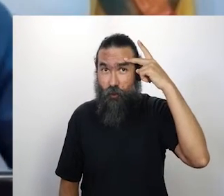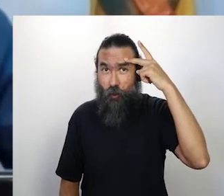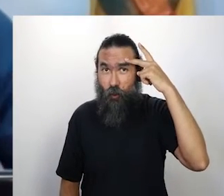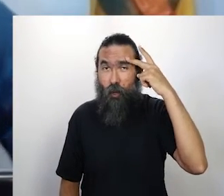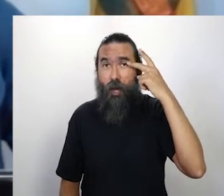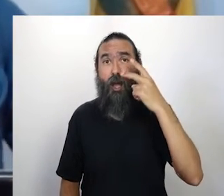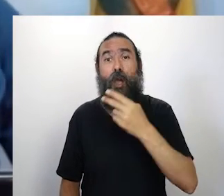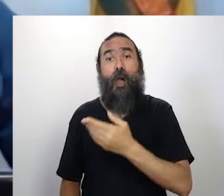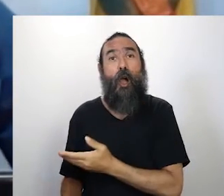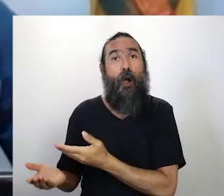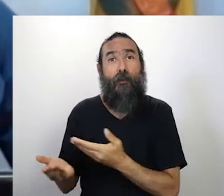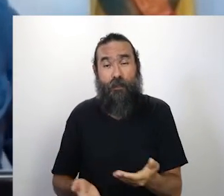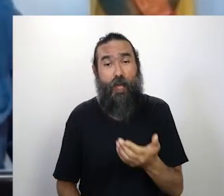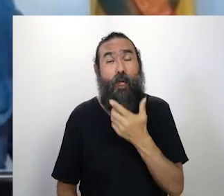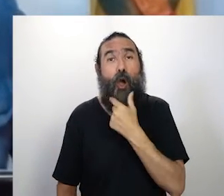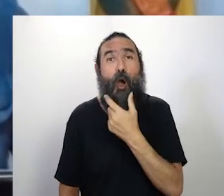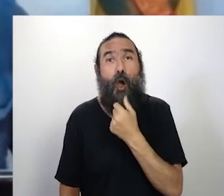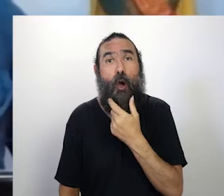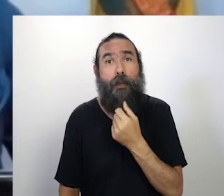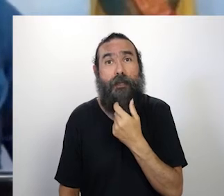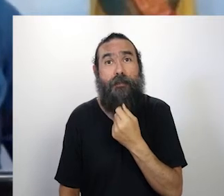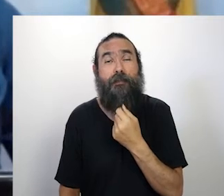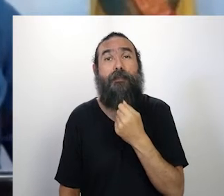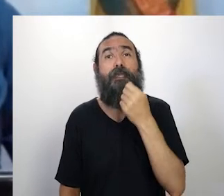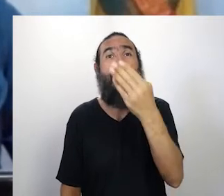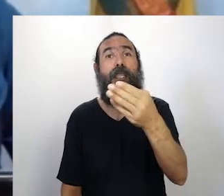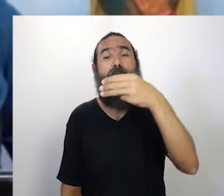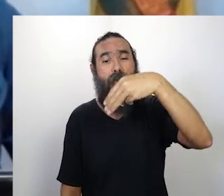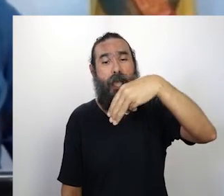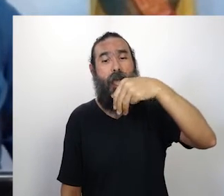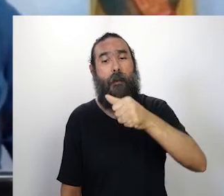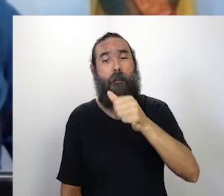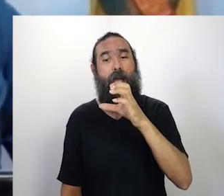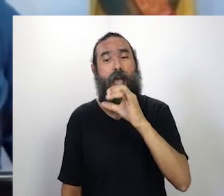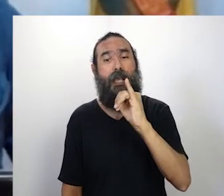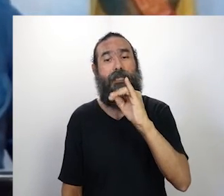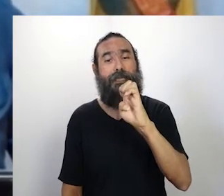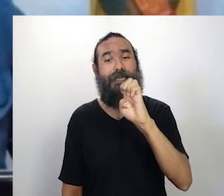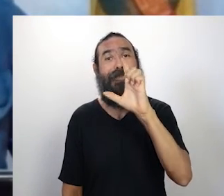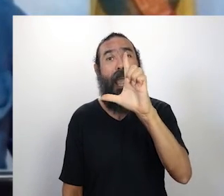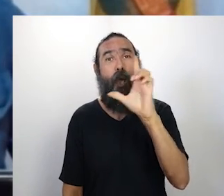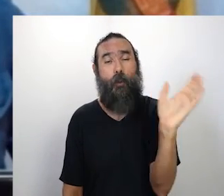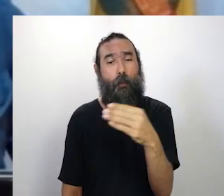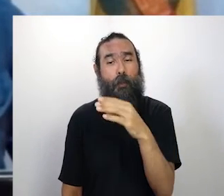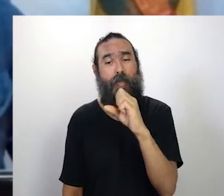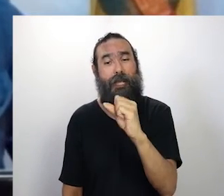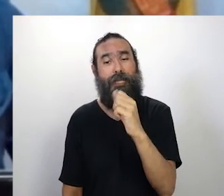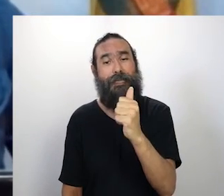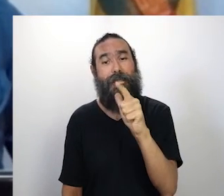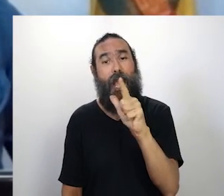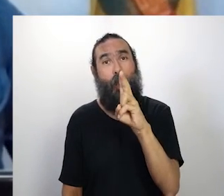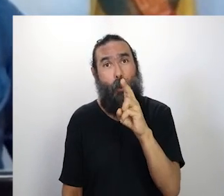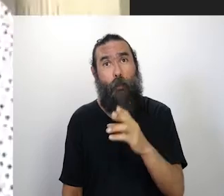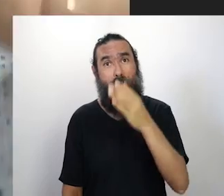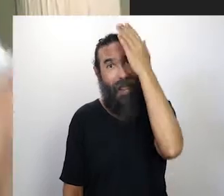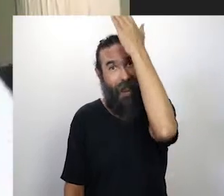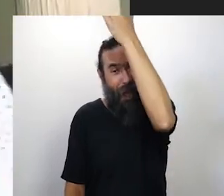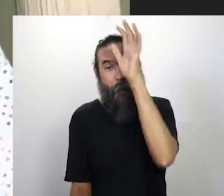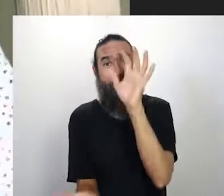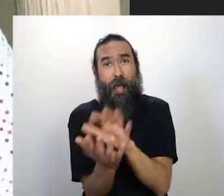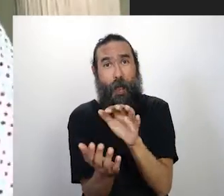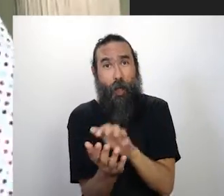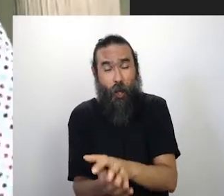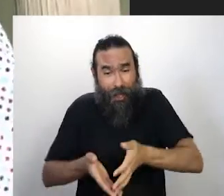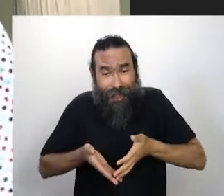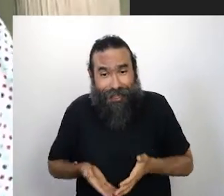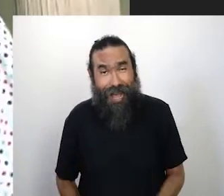convidado, e eu vou convidar Maciel Salú, vá preparando aí, poeta. Diz o seguinte, Pernambucano, nascido